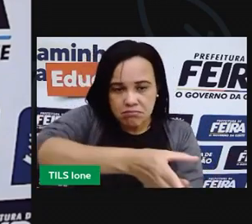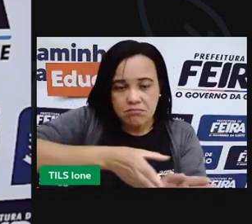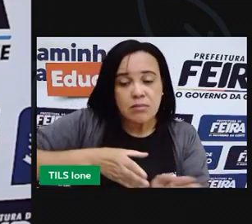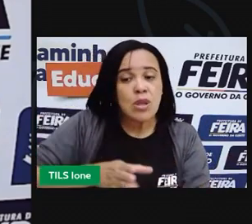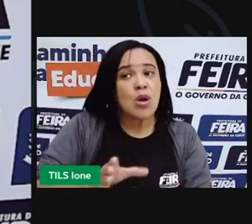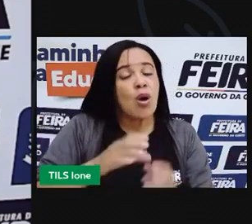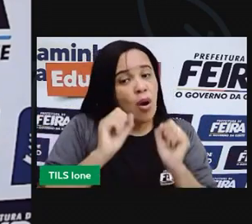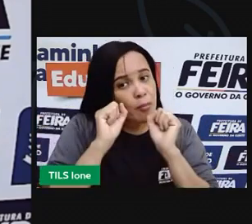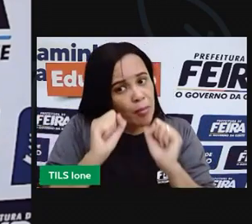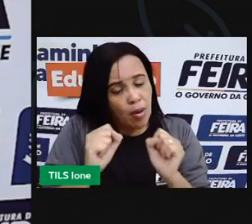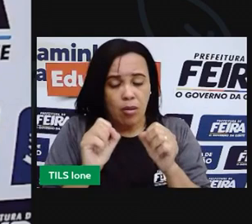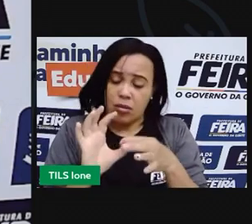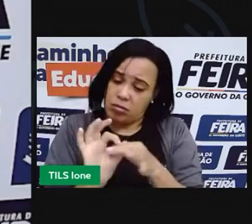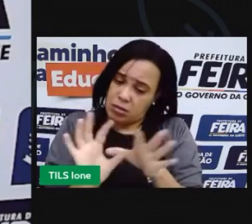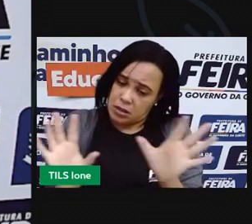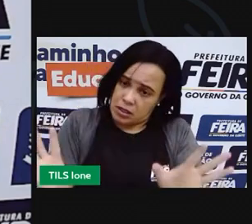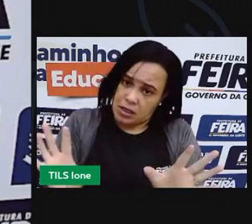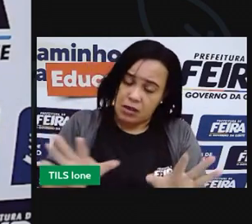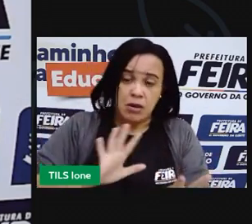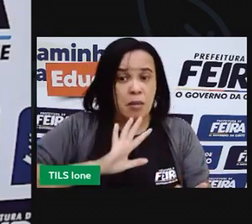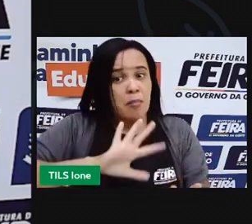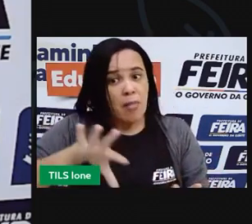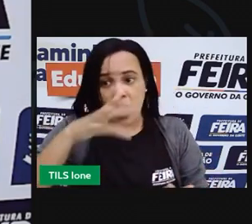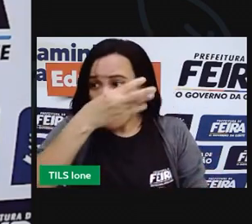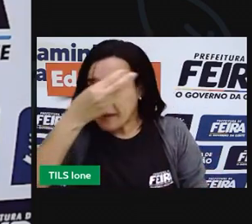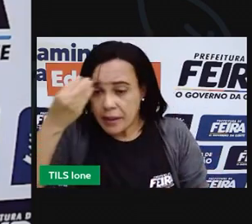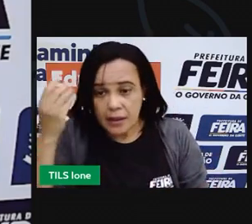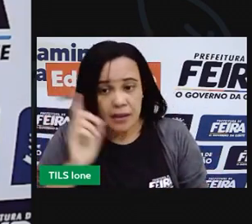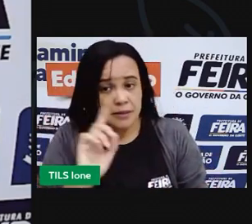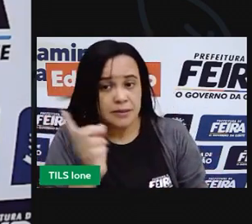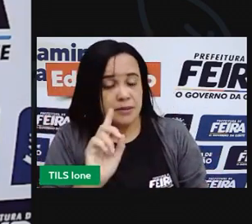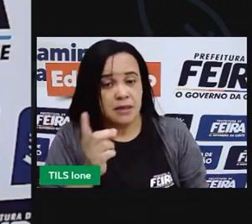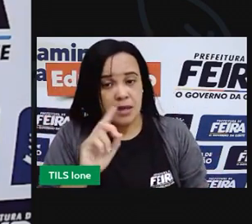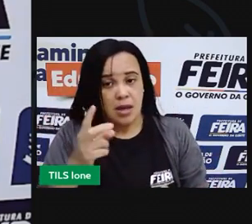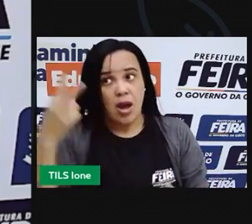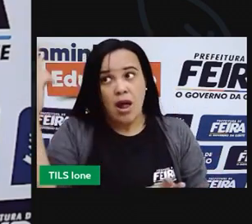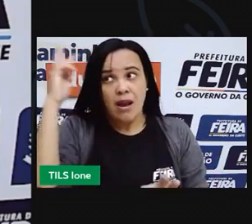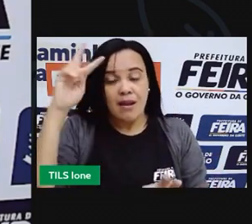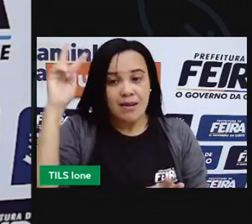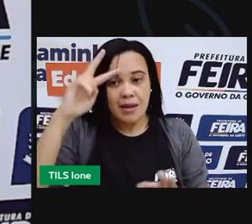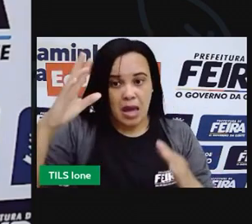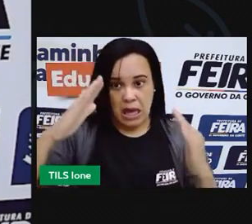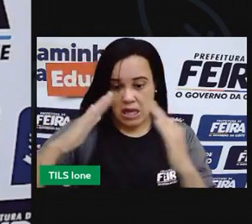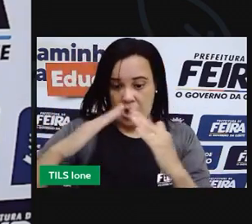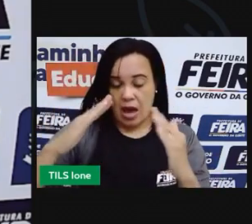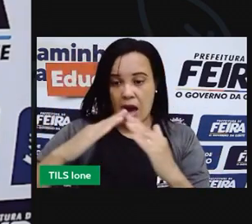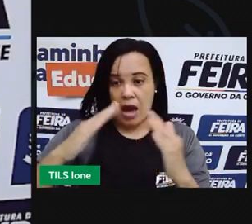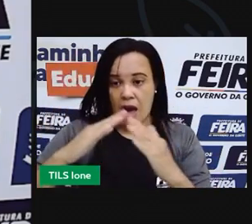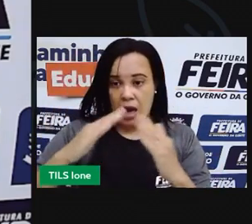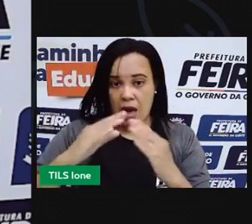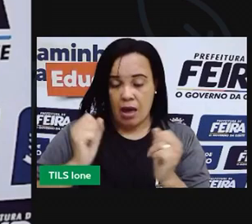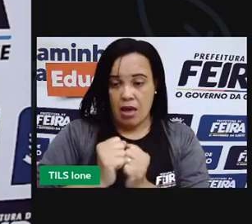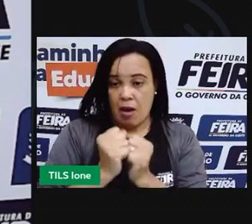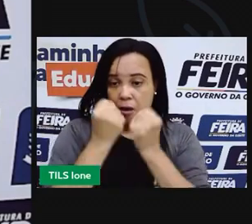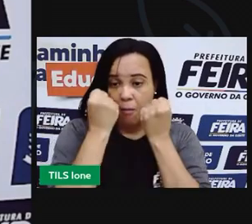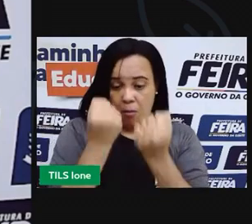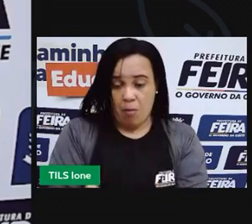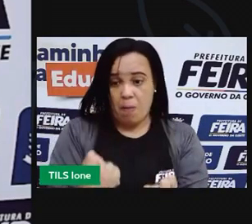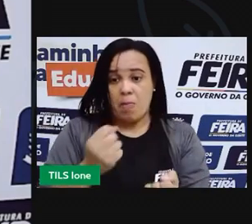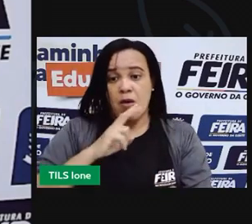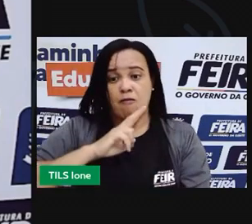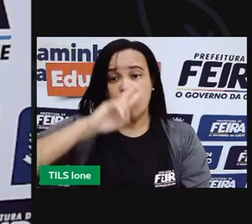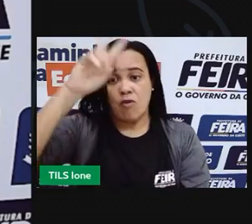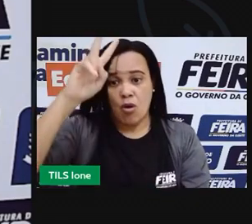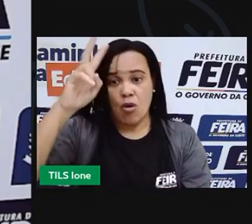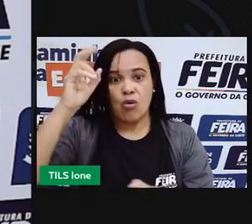lembre-se de se proteger, de fazer a casa de vocês com cuidado. Porque eu não vou estar